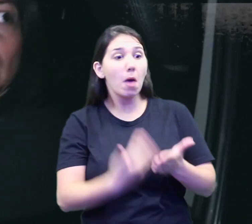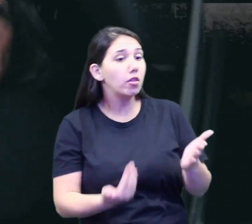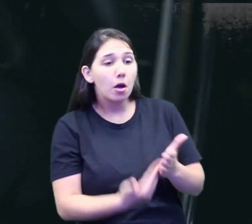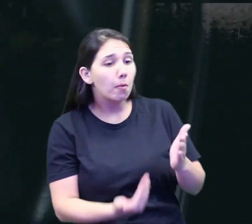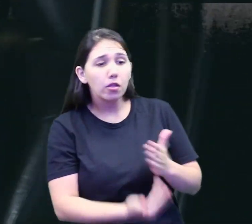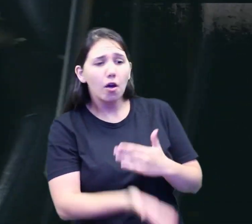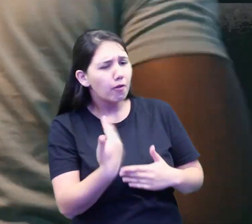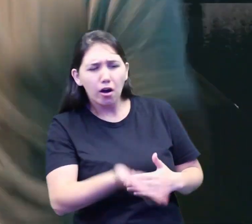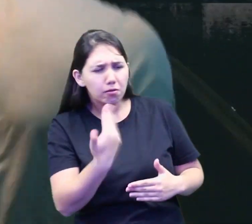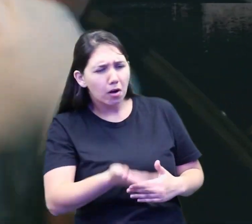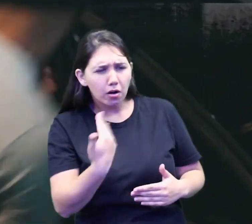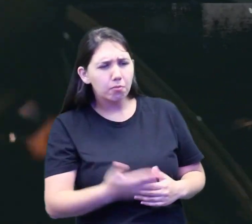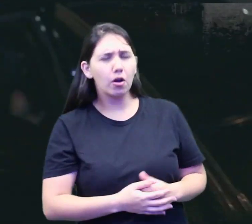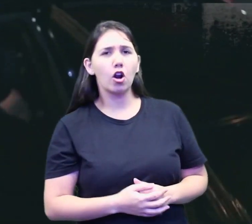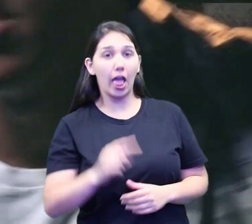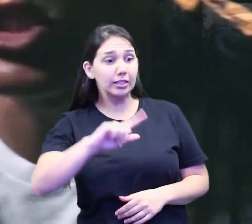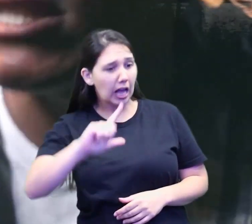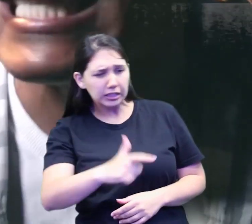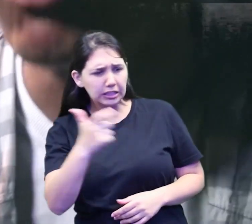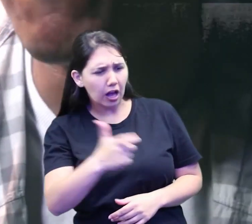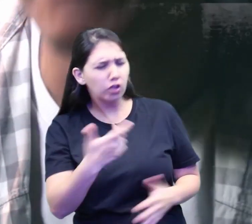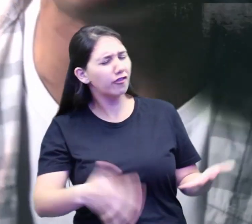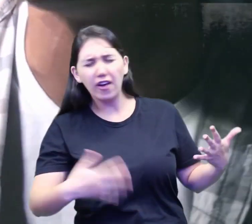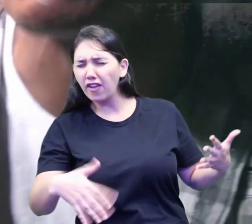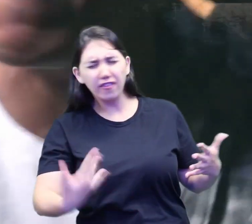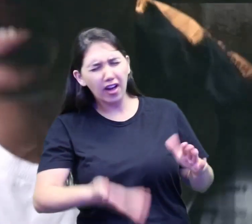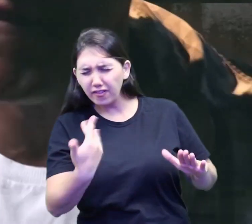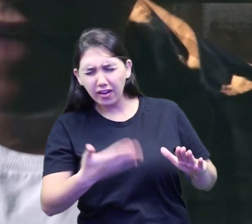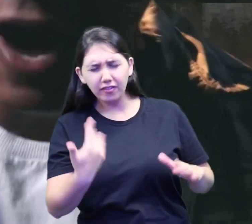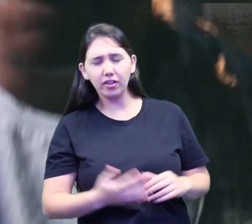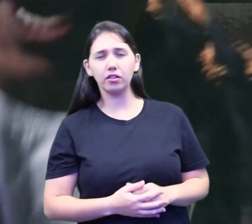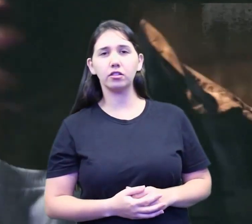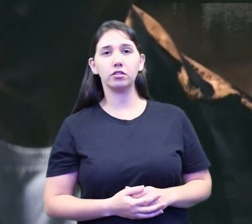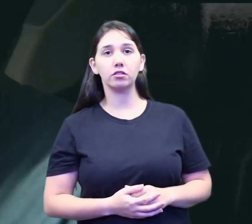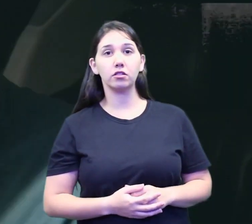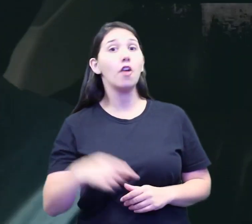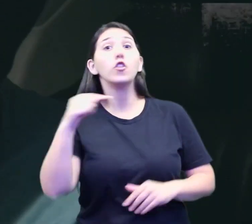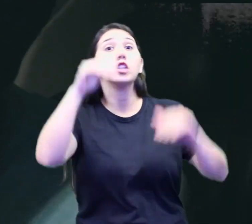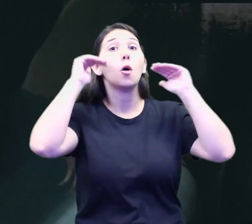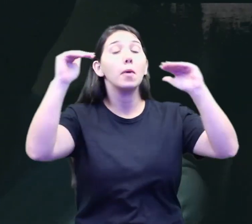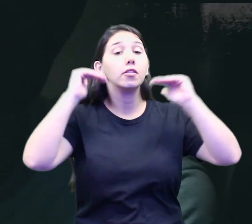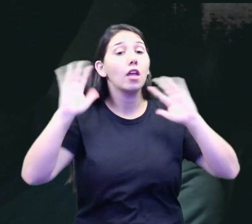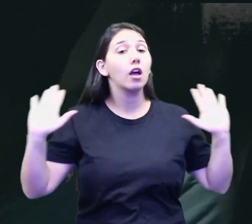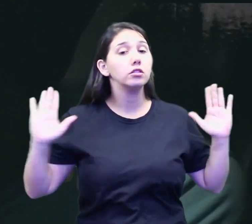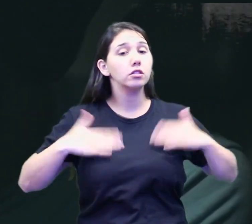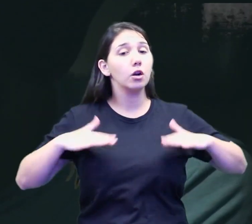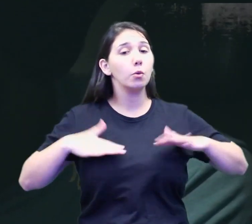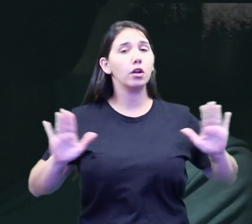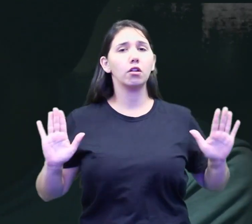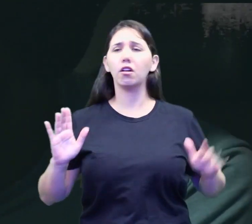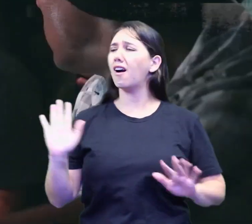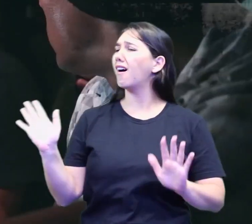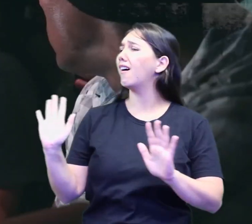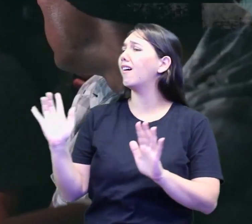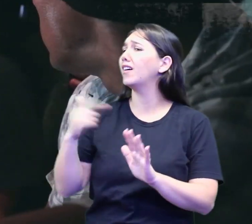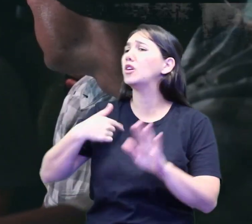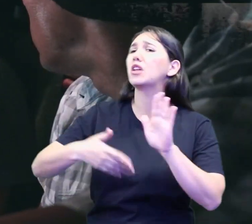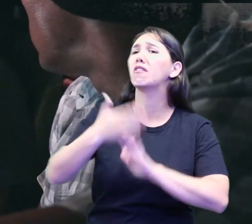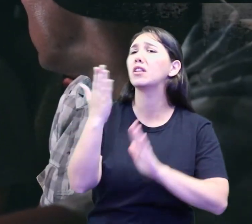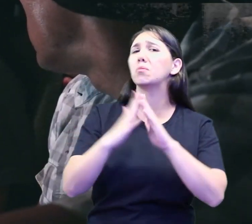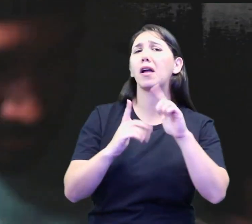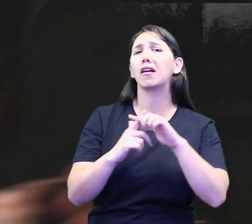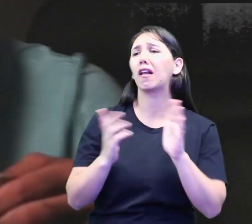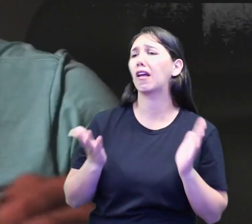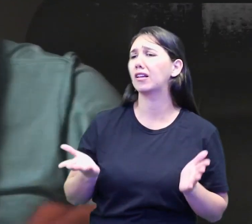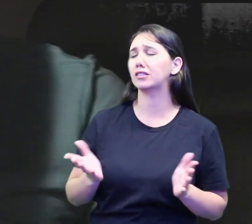Bora, tia, bora, perdeu, bora, bora. Só um assalto, vai, vai, entra, vai pra lá, vai, vai, vai. Tia, é só obedecer, fica tranquila. Mas eu estava indo